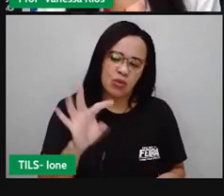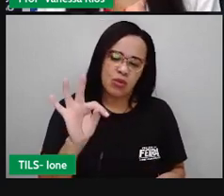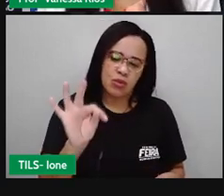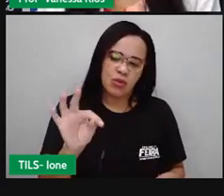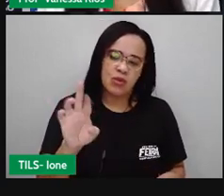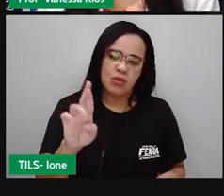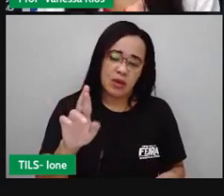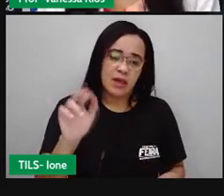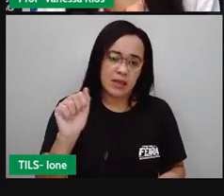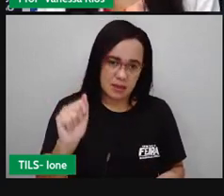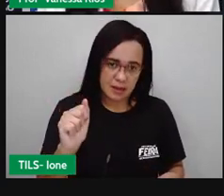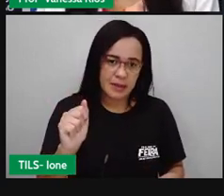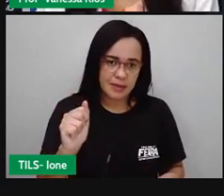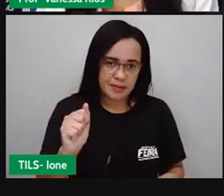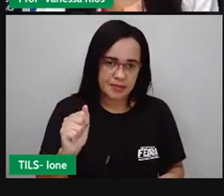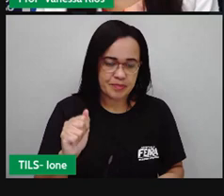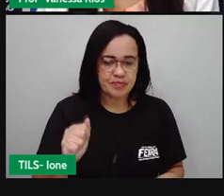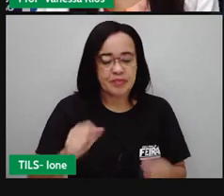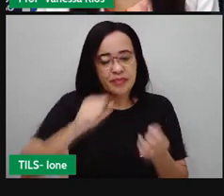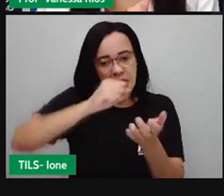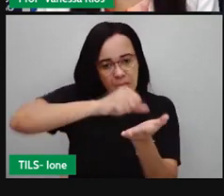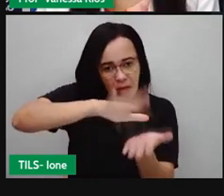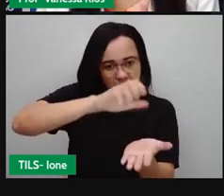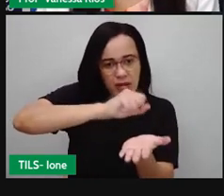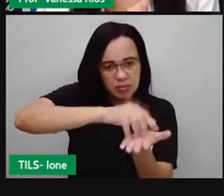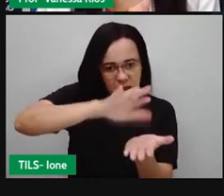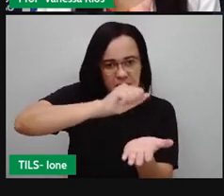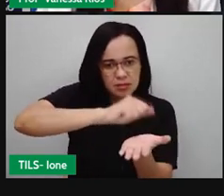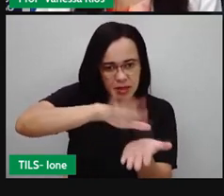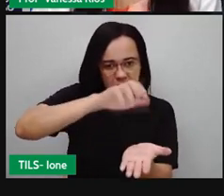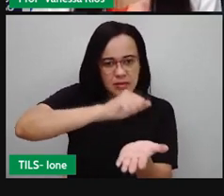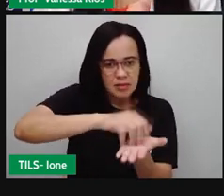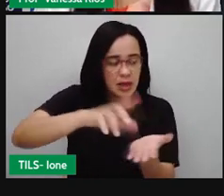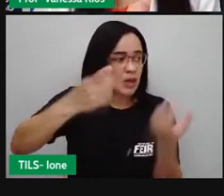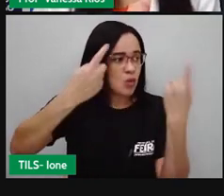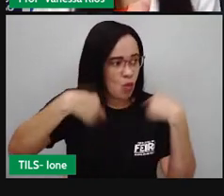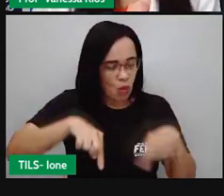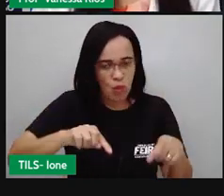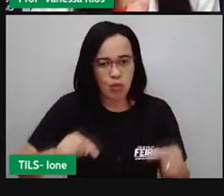ser expelida por nosso corpo através desse canal que é a uretra.